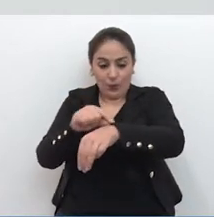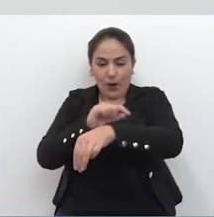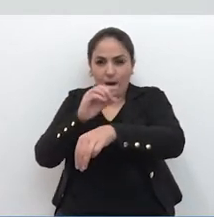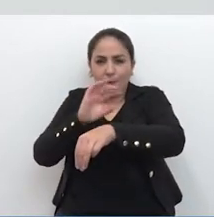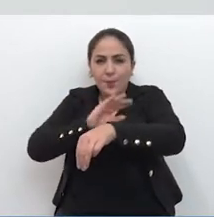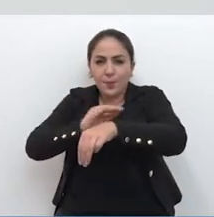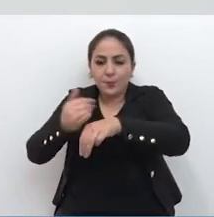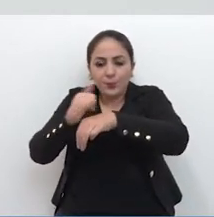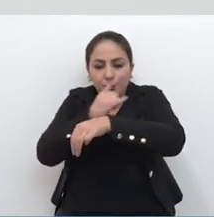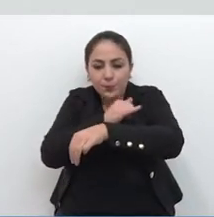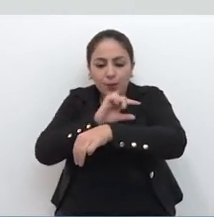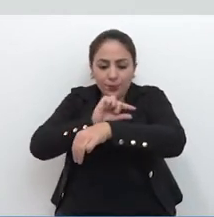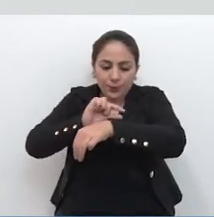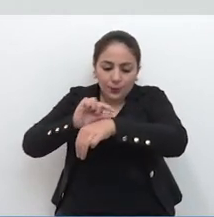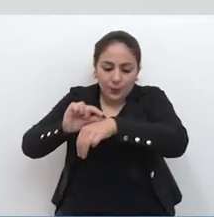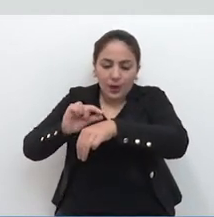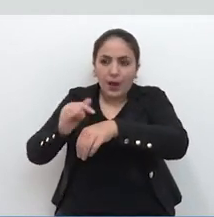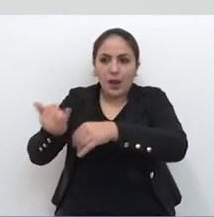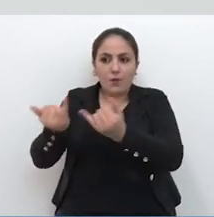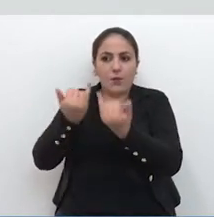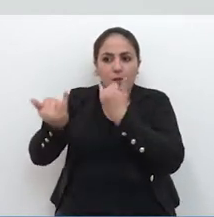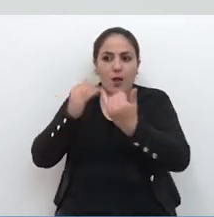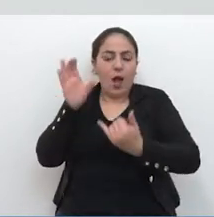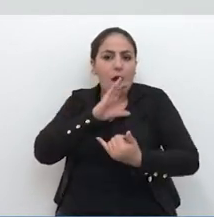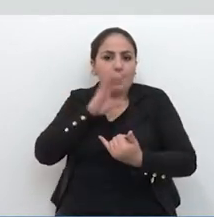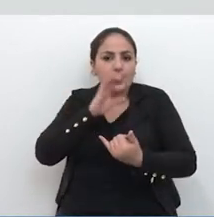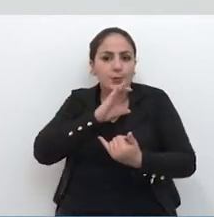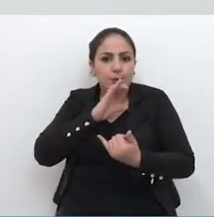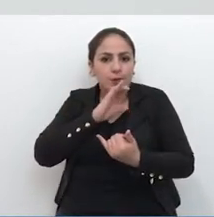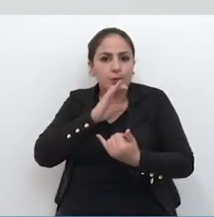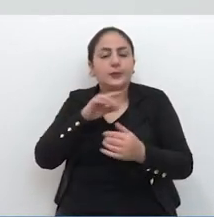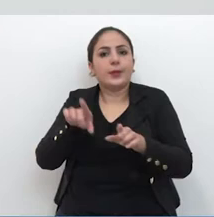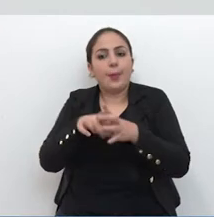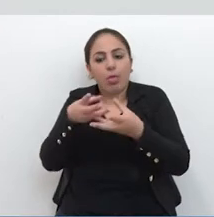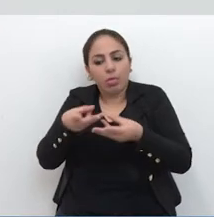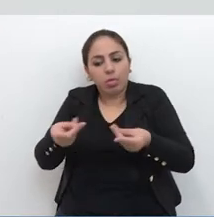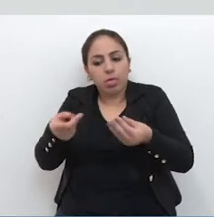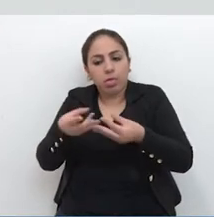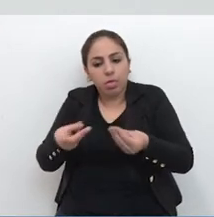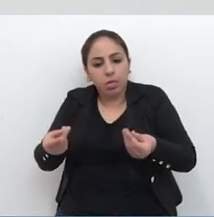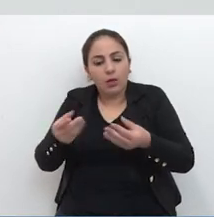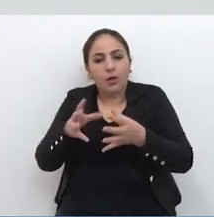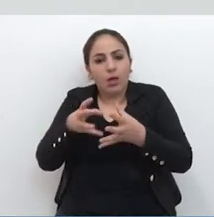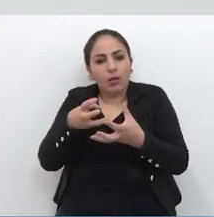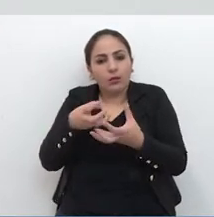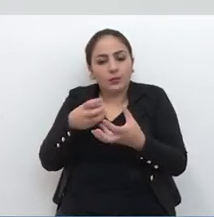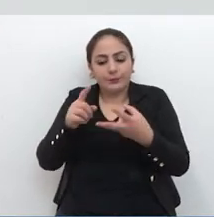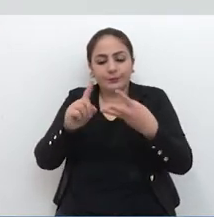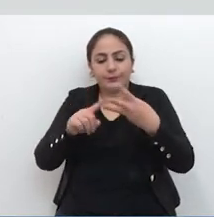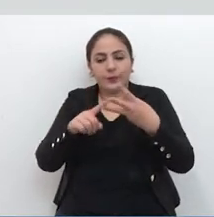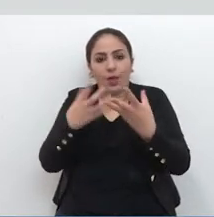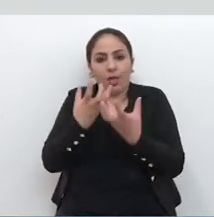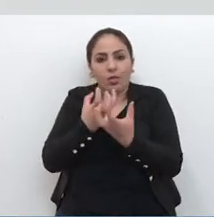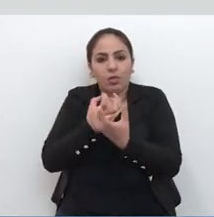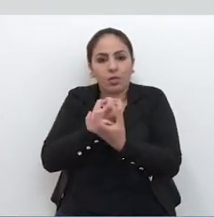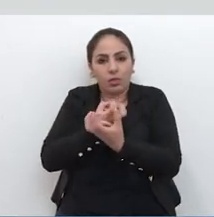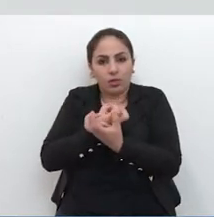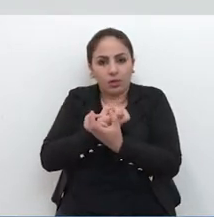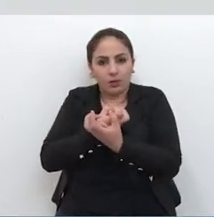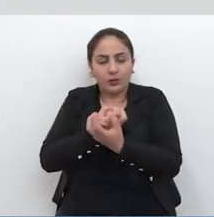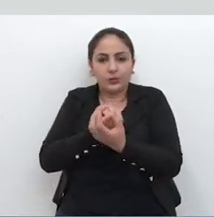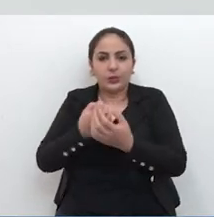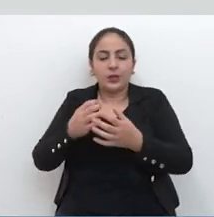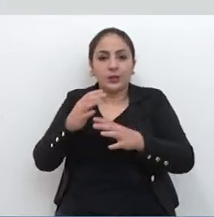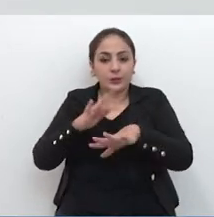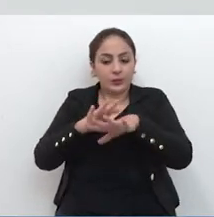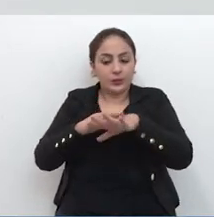nervo, que faz com que ele transmita a informação de forma mais rápida, e também leva à degeneração, à atrofia com o tempo da doença.